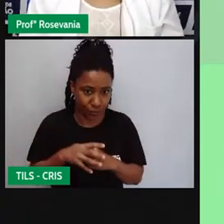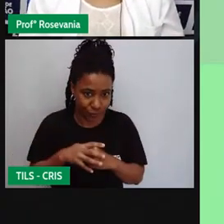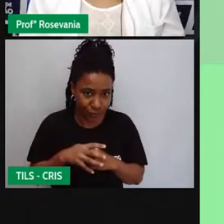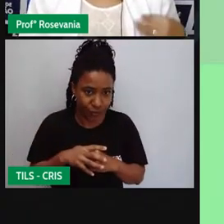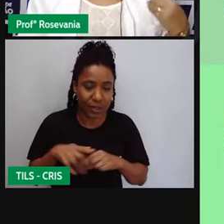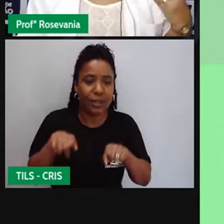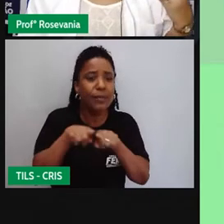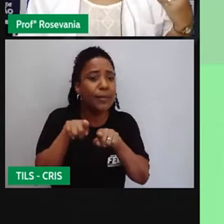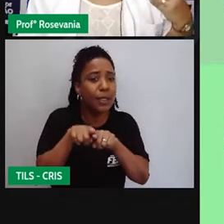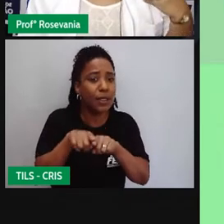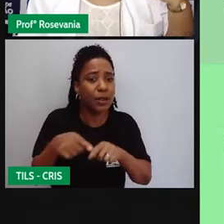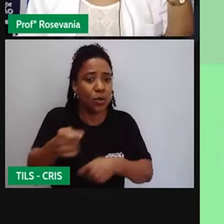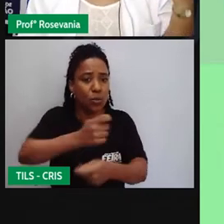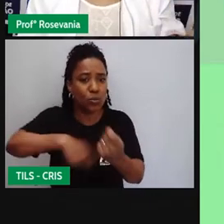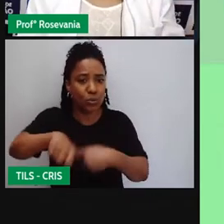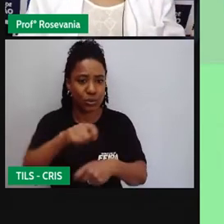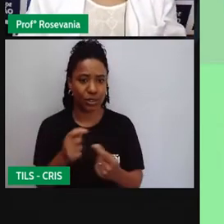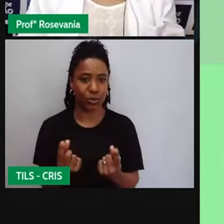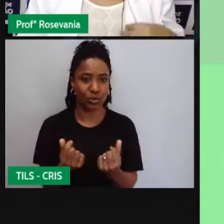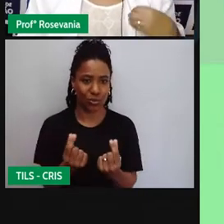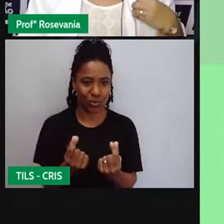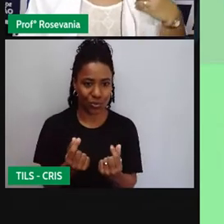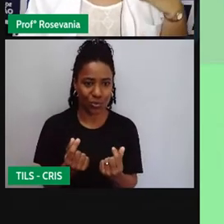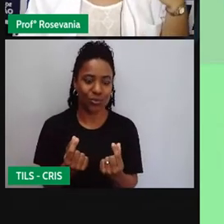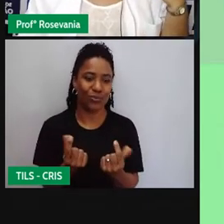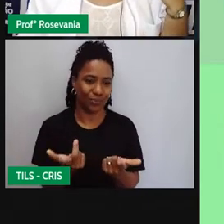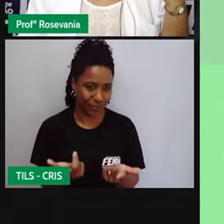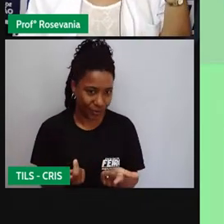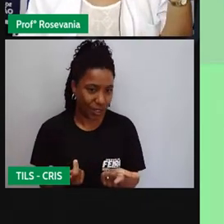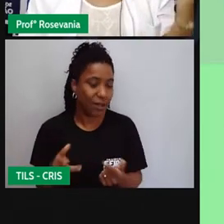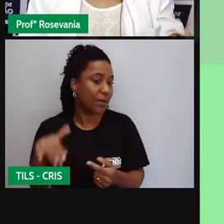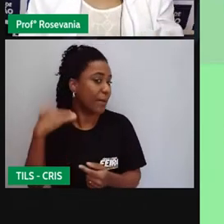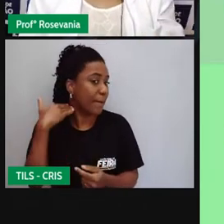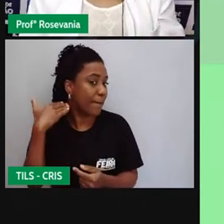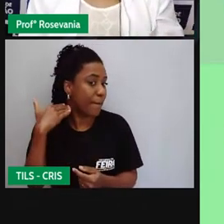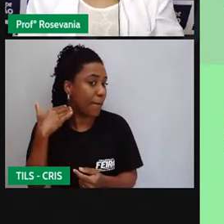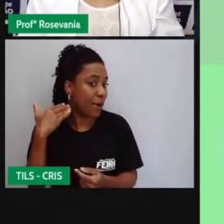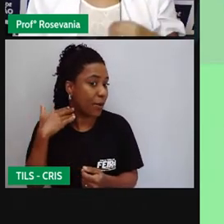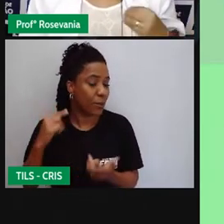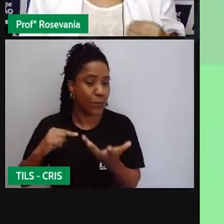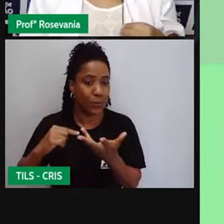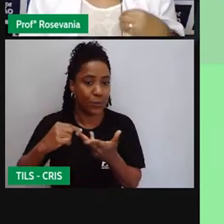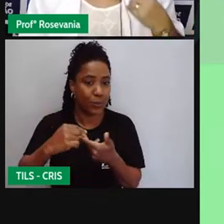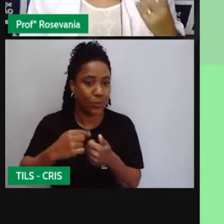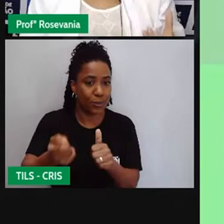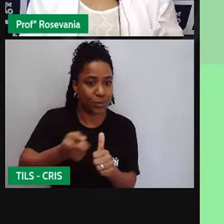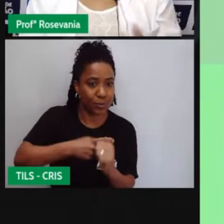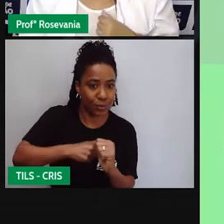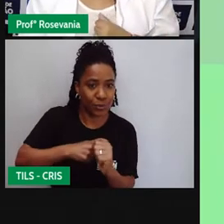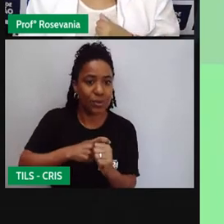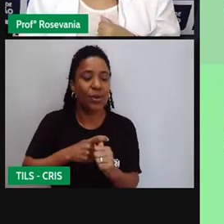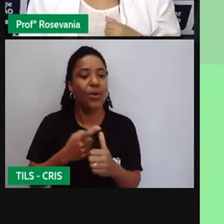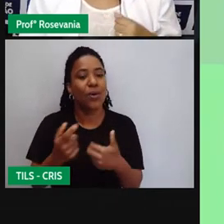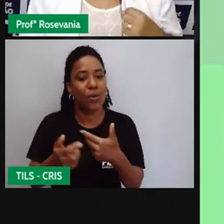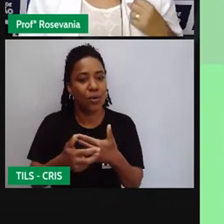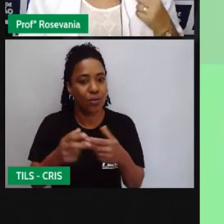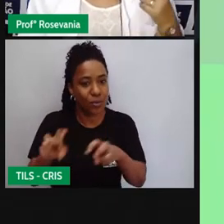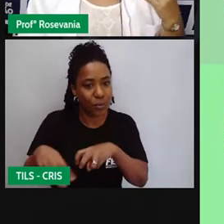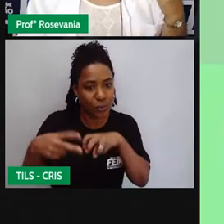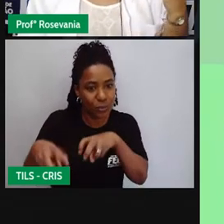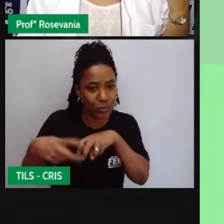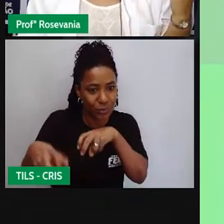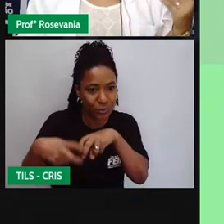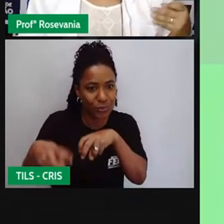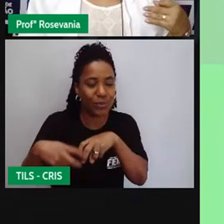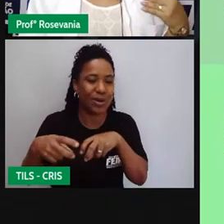investimentos. Então, os empréstimos bancários, os próprios bancos, às vezes, investindo em alguns tipos de agricultura.